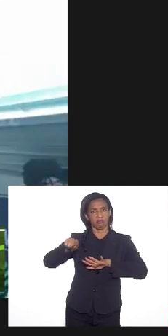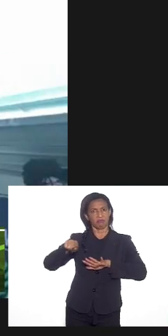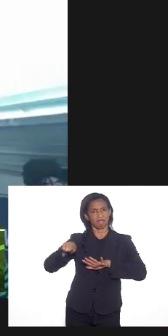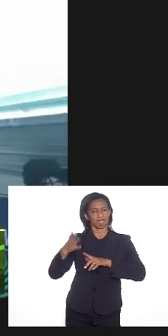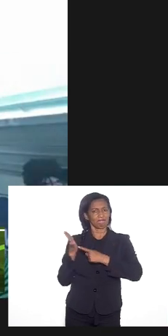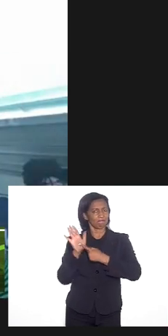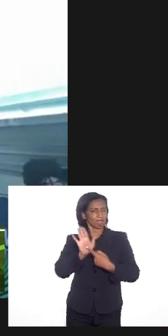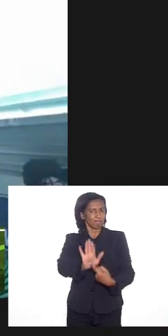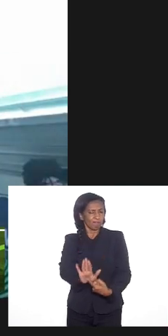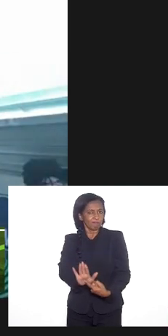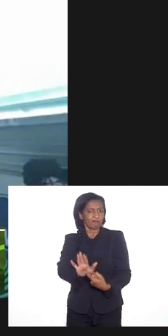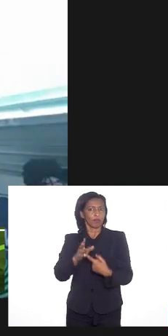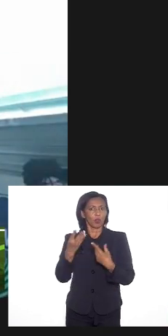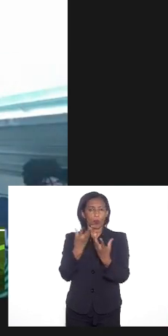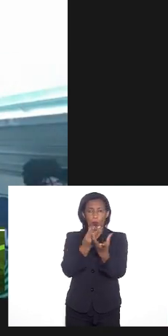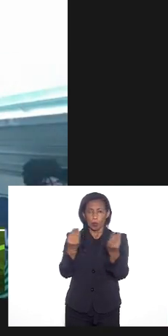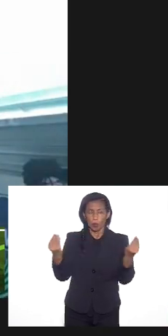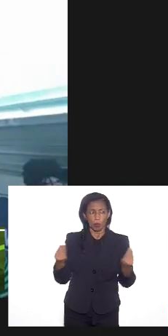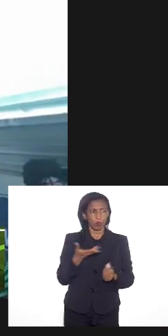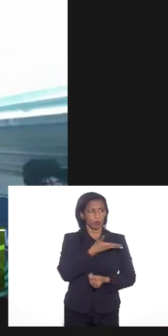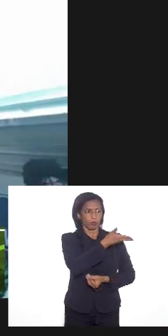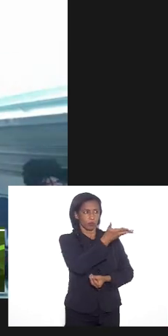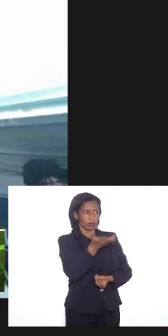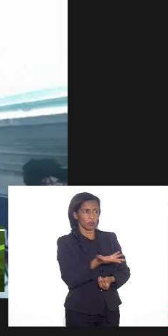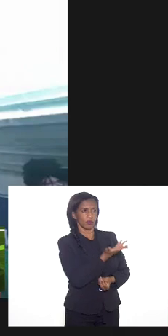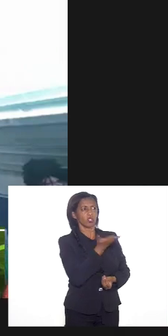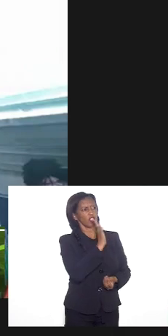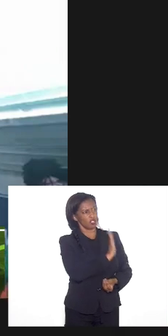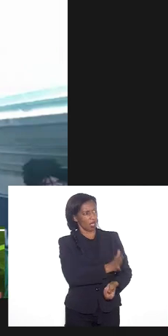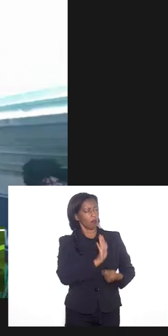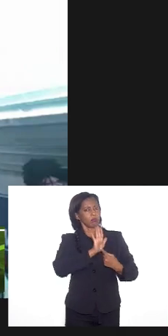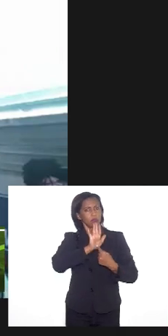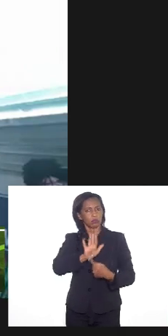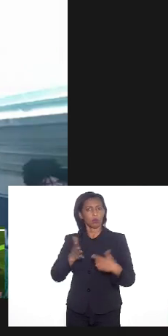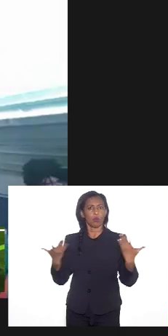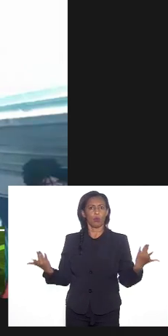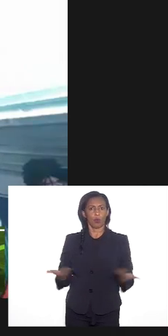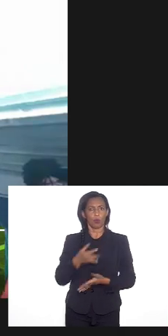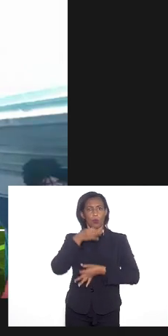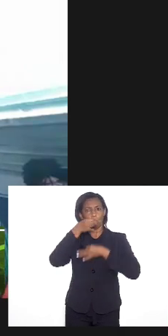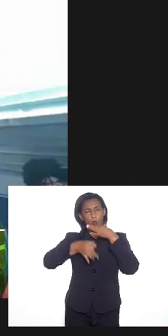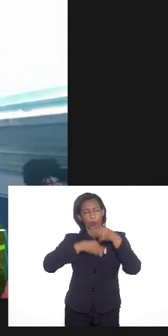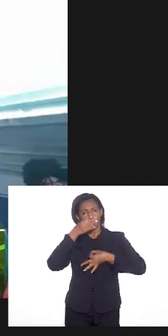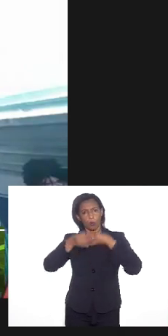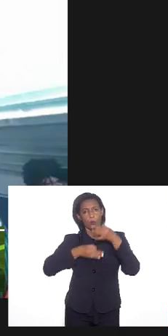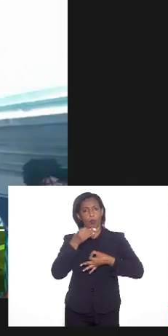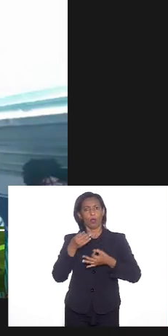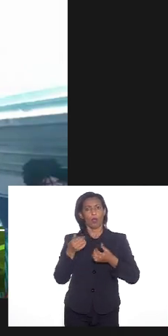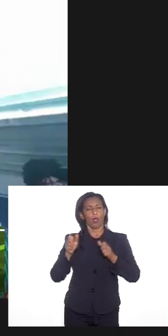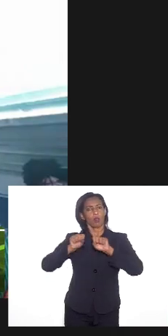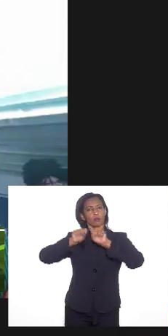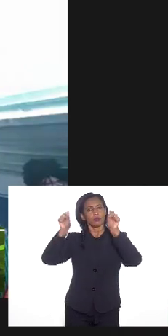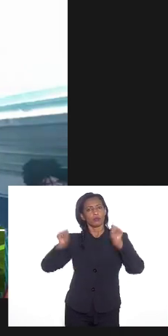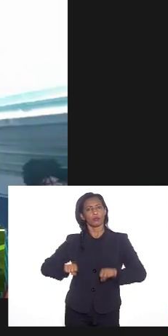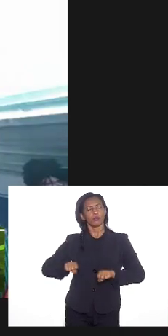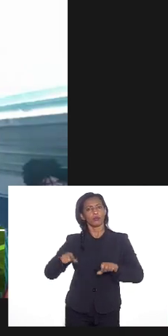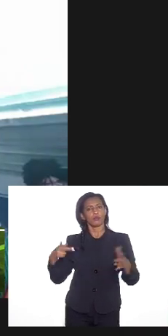pensado por muitos de vocês apresentou as questões relacionadas ao sistema